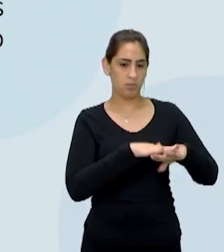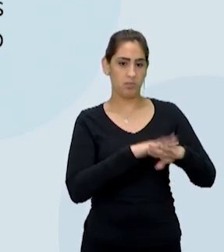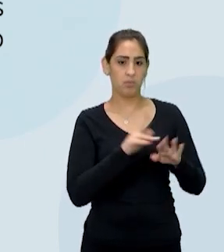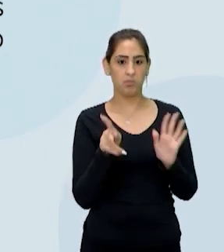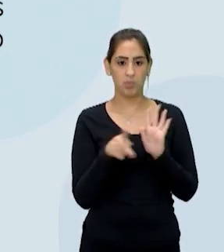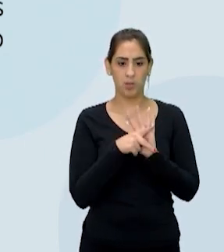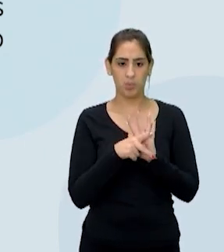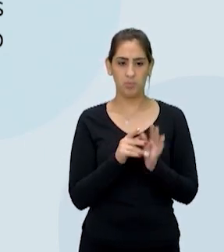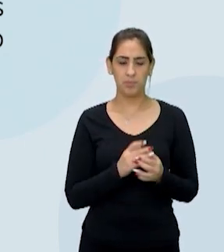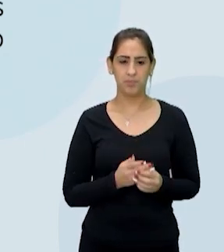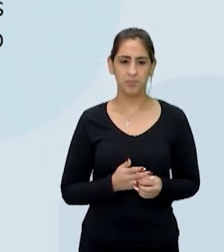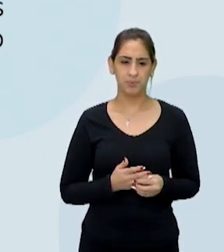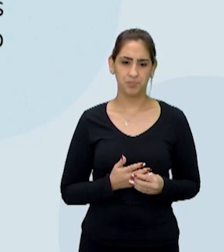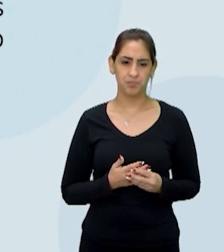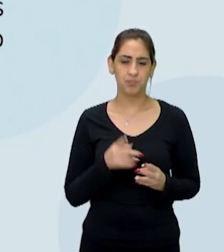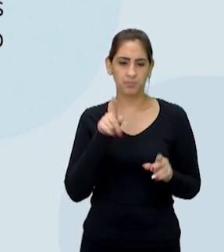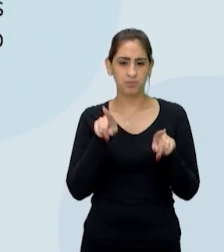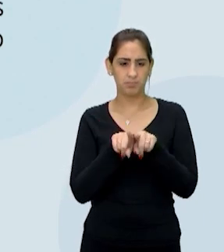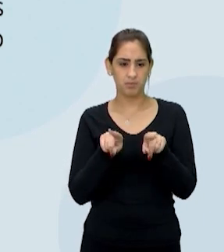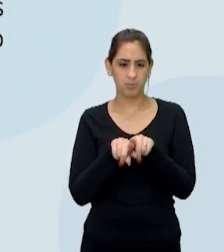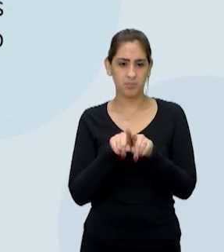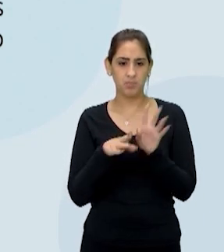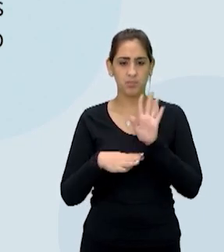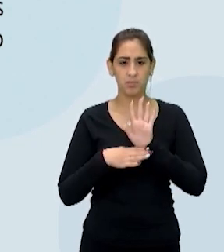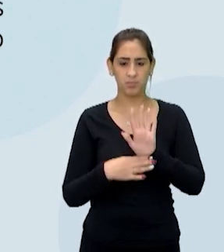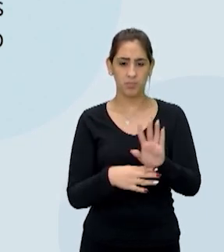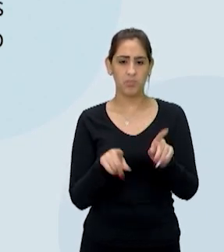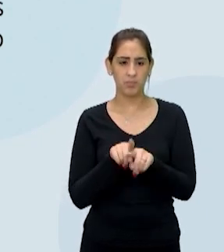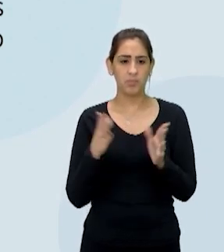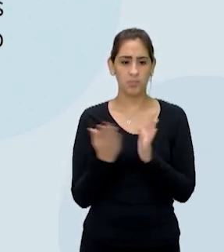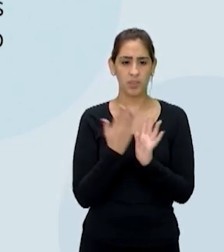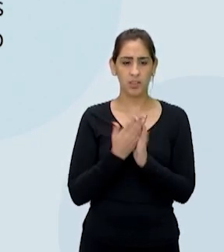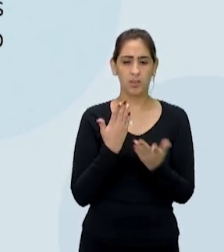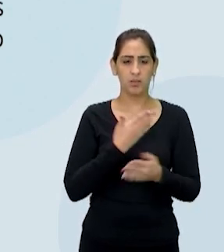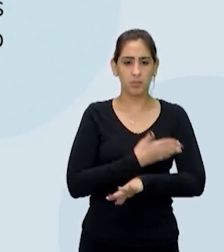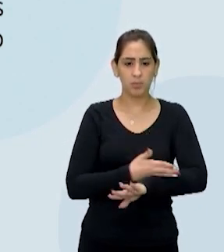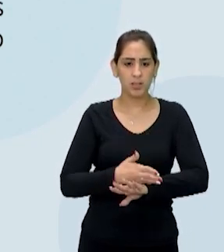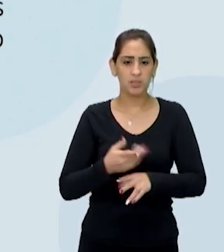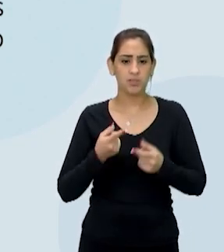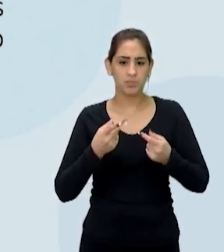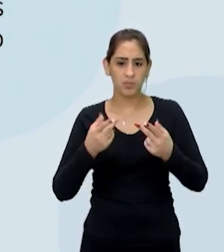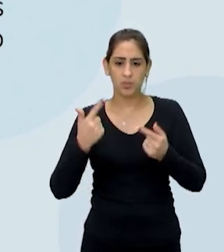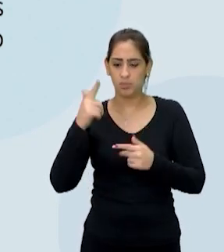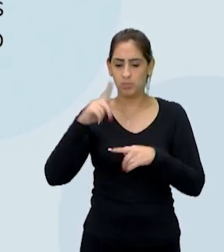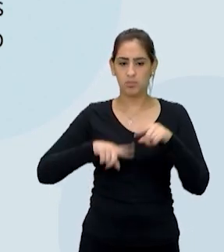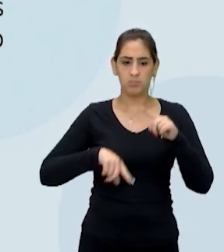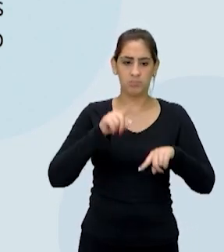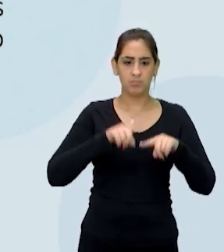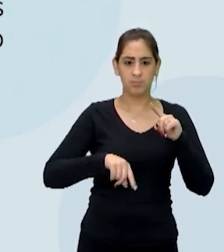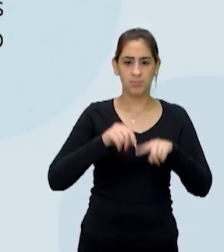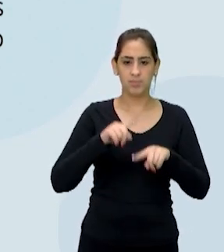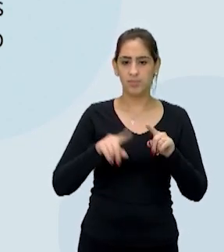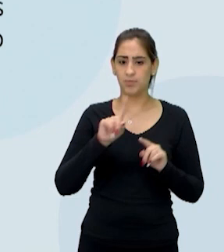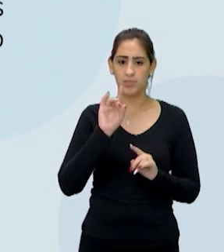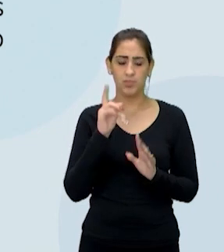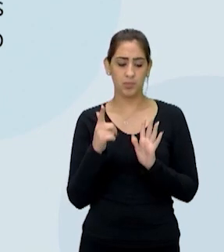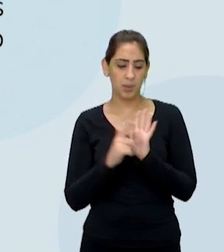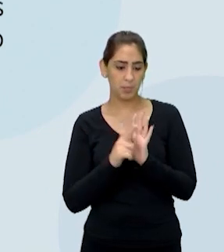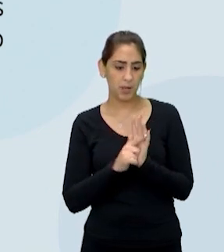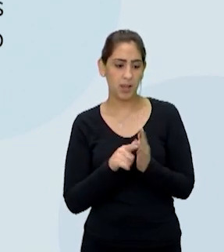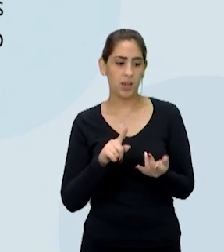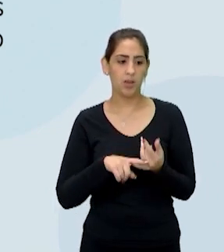continuar a leitura. Isso também teria contribuído para que as livrarias começassem a vender outros objetos que não livros, como